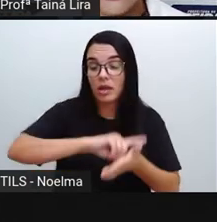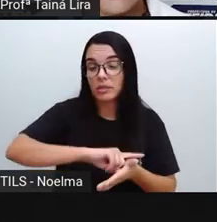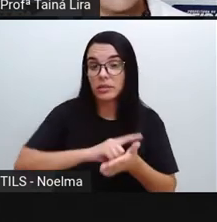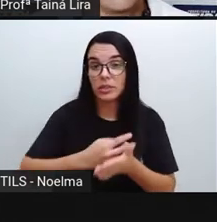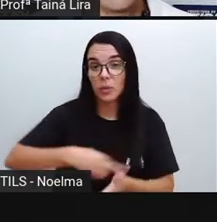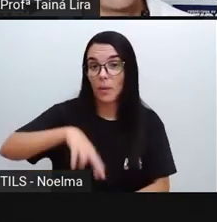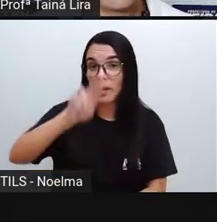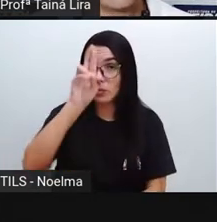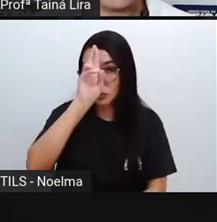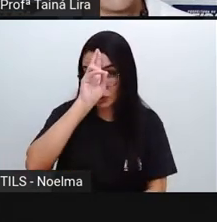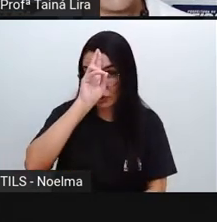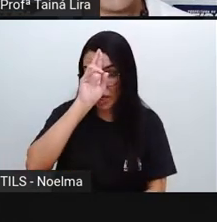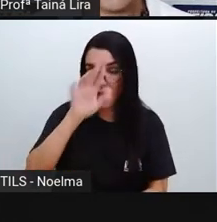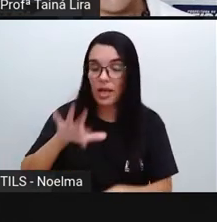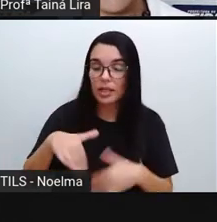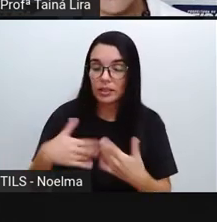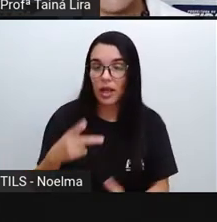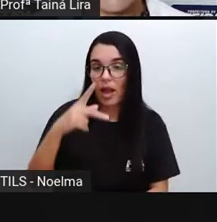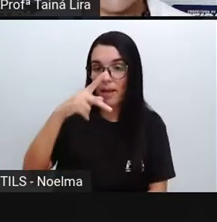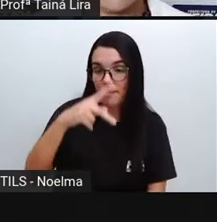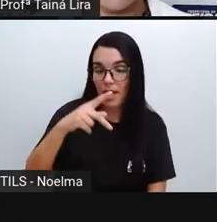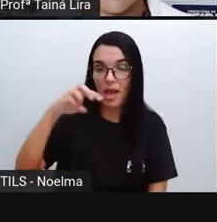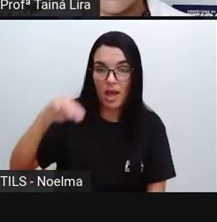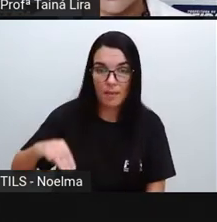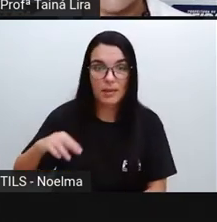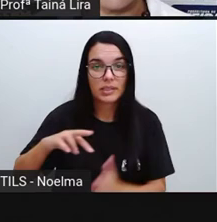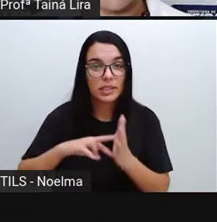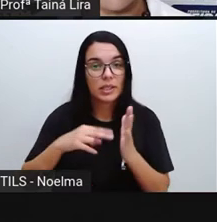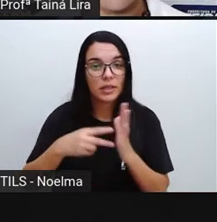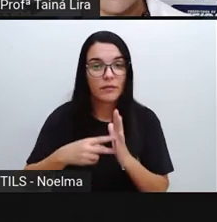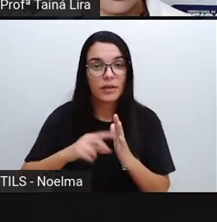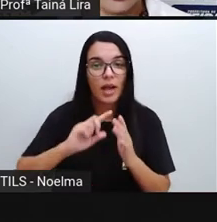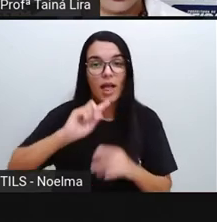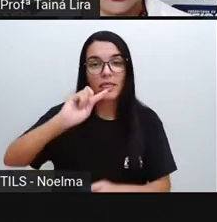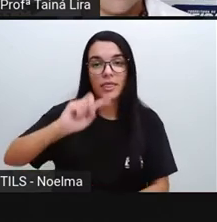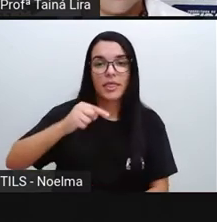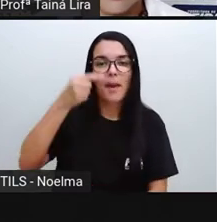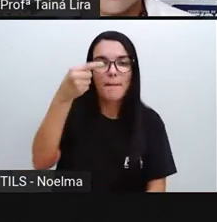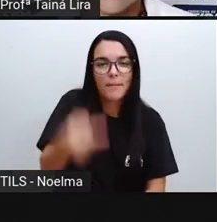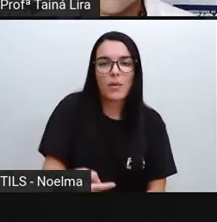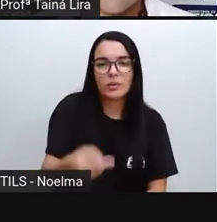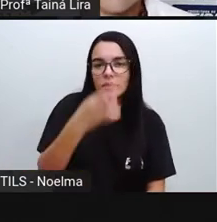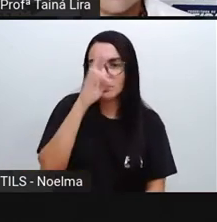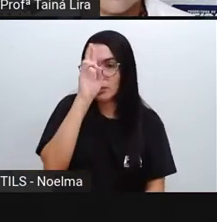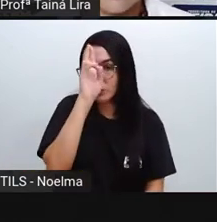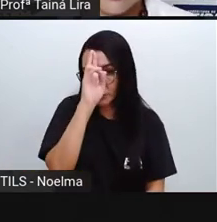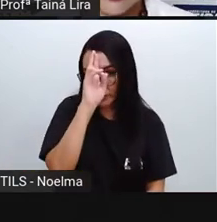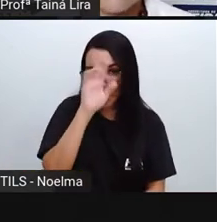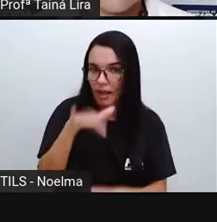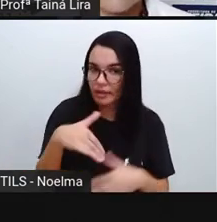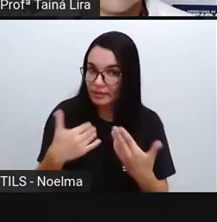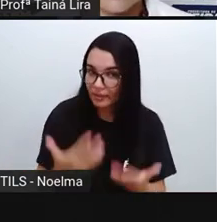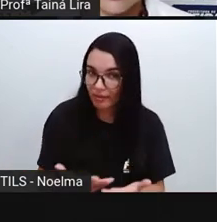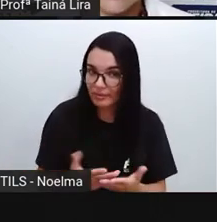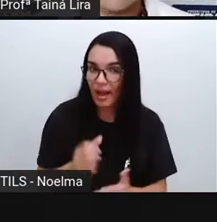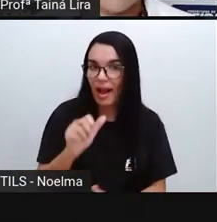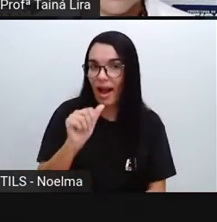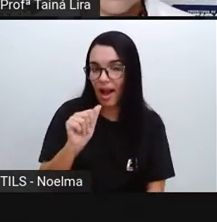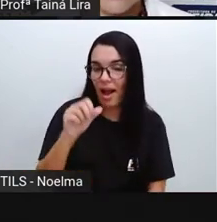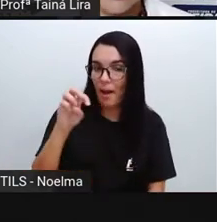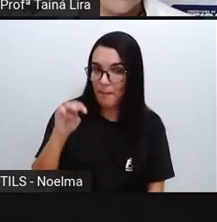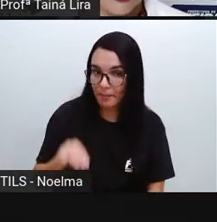-dia. E a sigla PM ou PME significa após meio-dia. Assim, a sigla